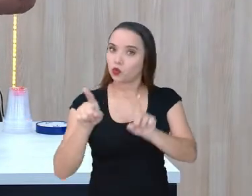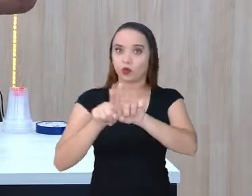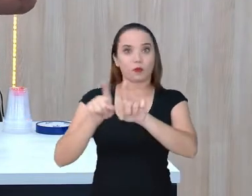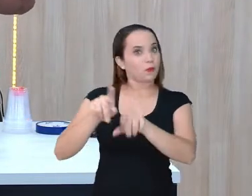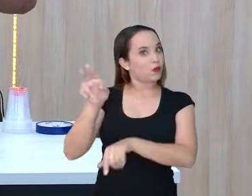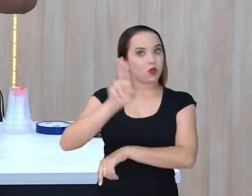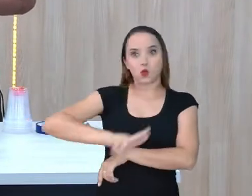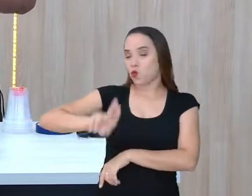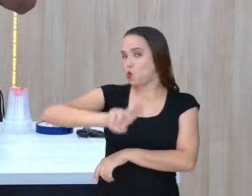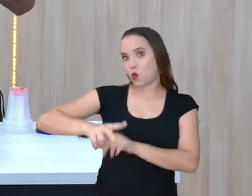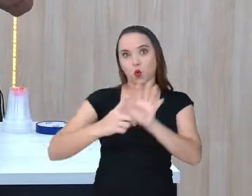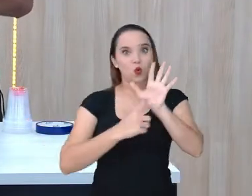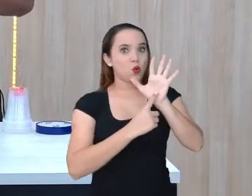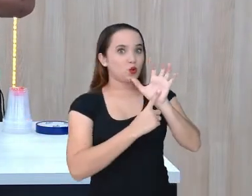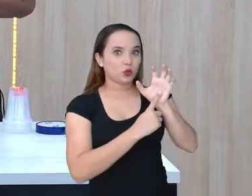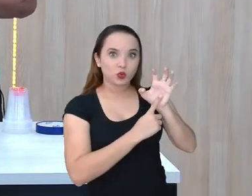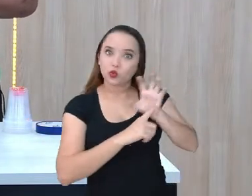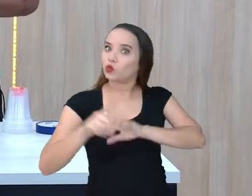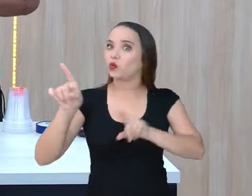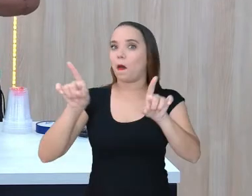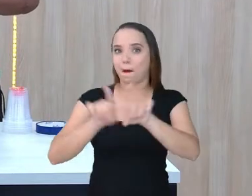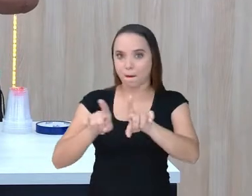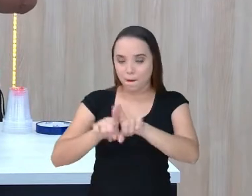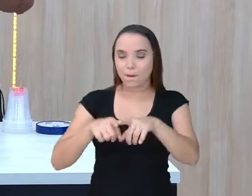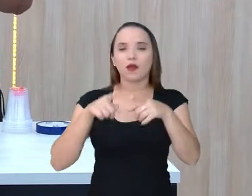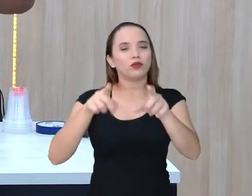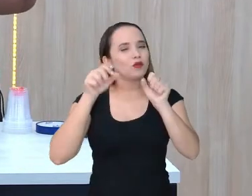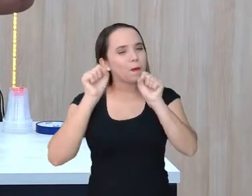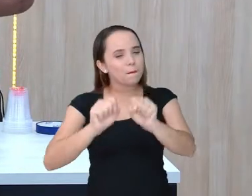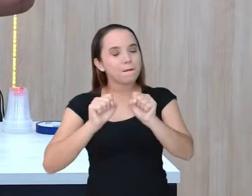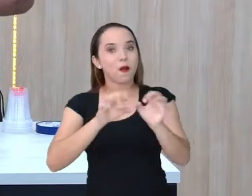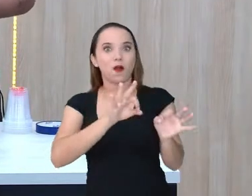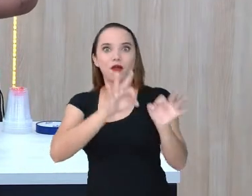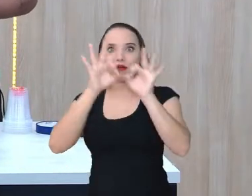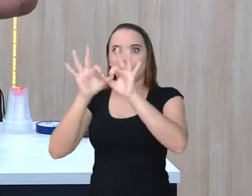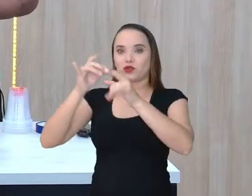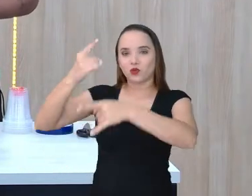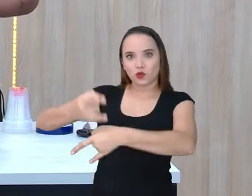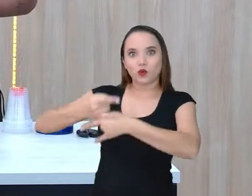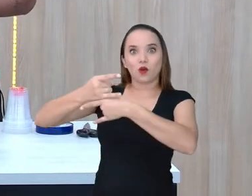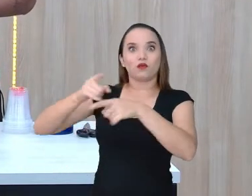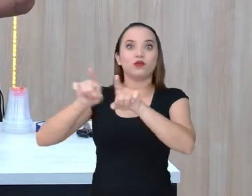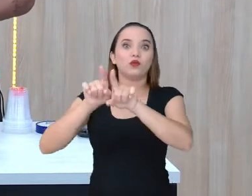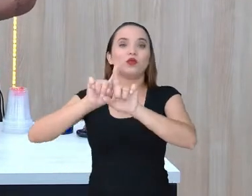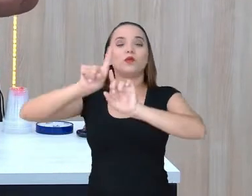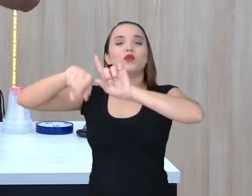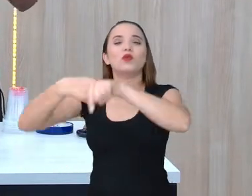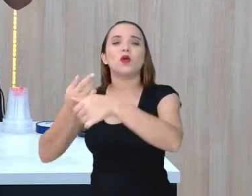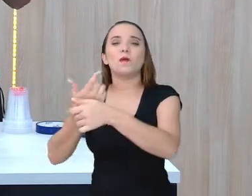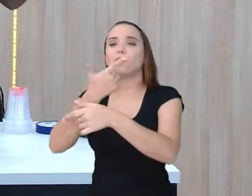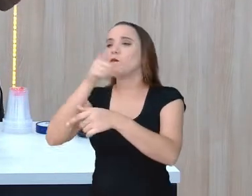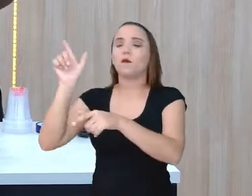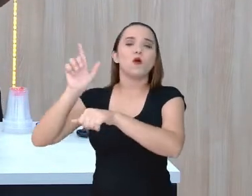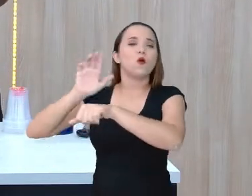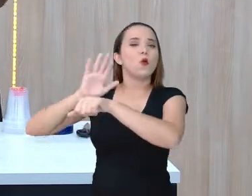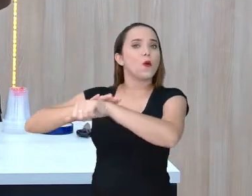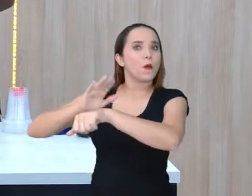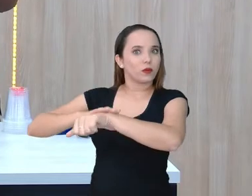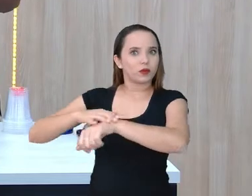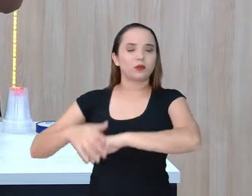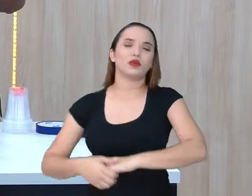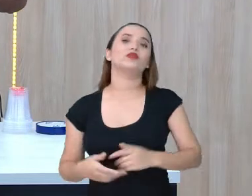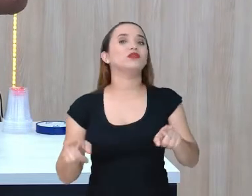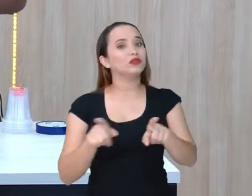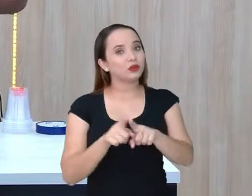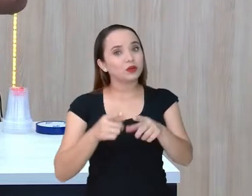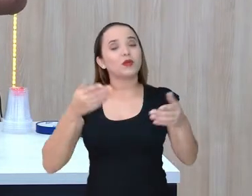Lá vocês conseguem assistir essa aula ao vivo e também depois lá no repositório. Beleza? E conversar com a nossa querida professora